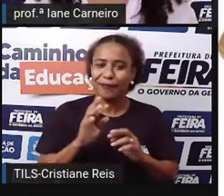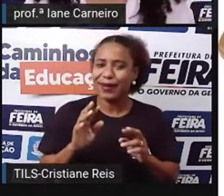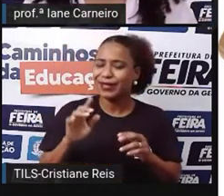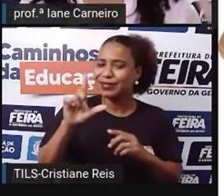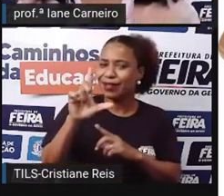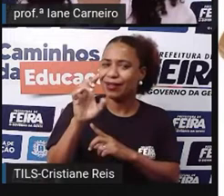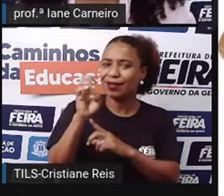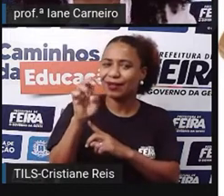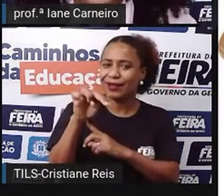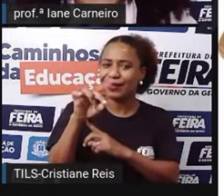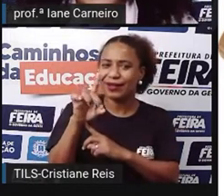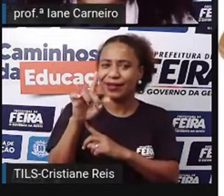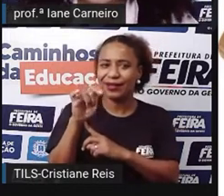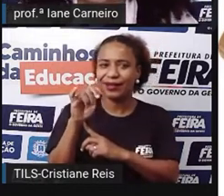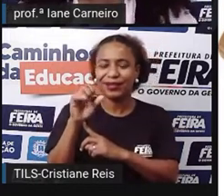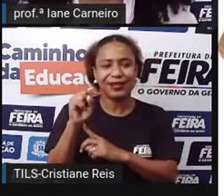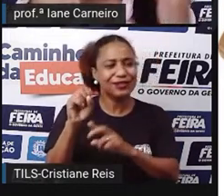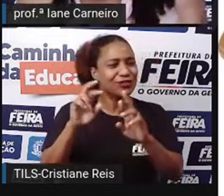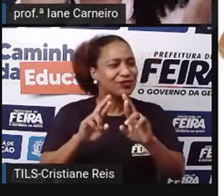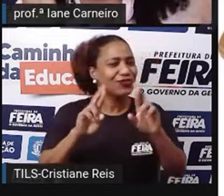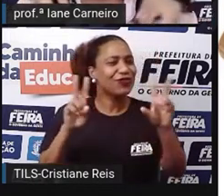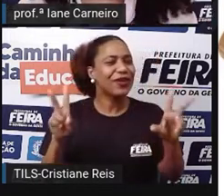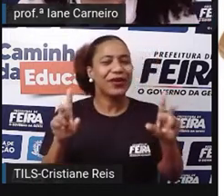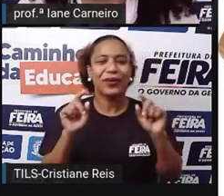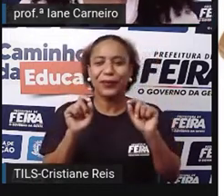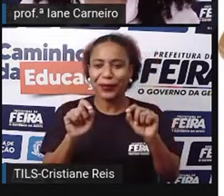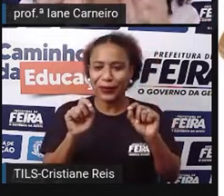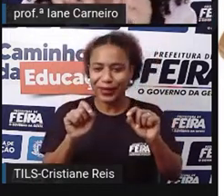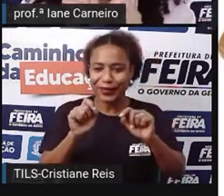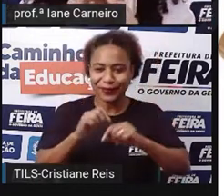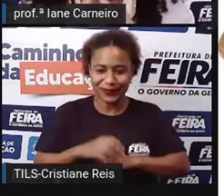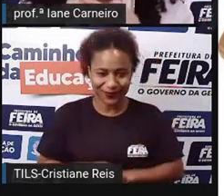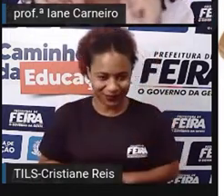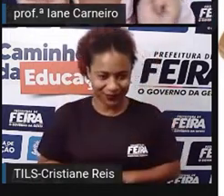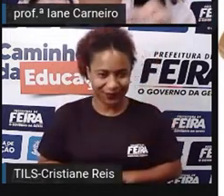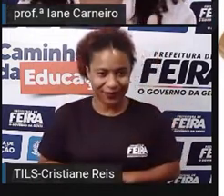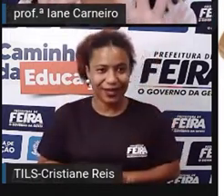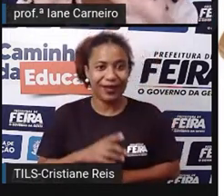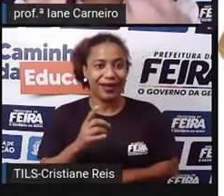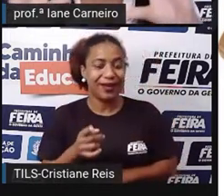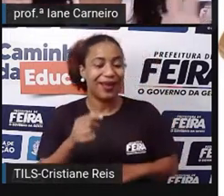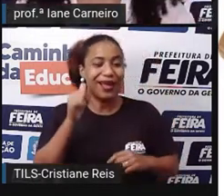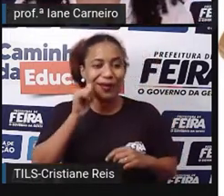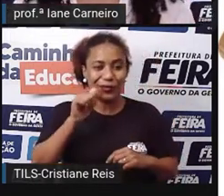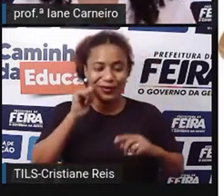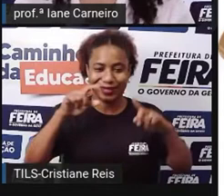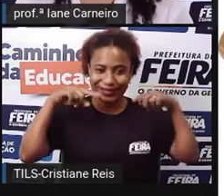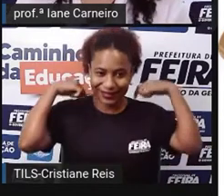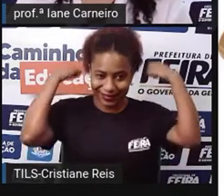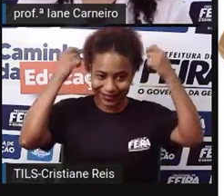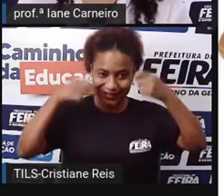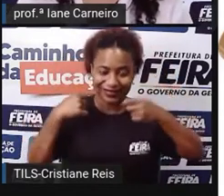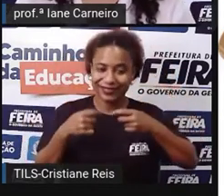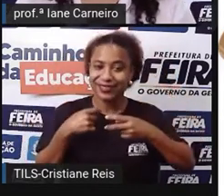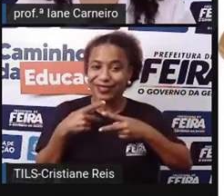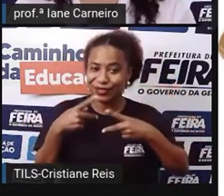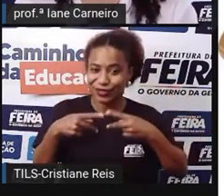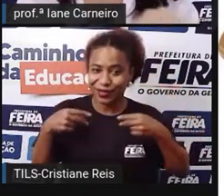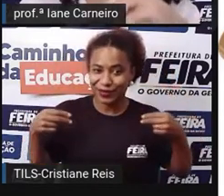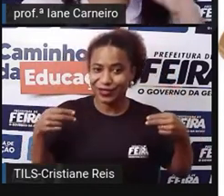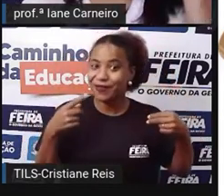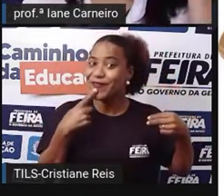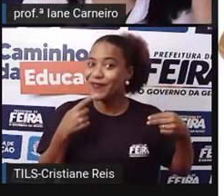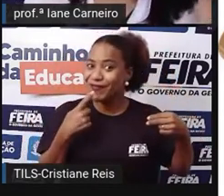relembrar o conto clássico da Chapeuzinho Vermelho? Por que? Vocês vão ver que vai acontecer um encontro aqui hoje,